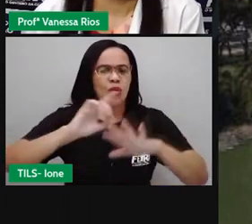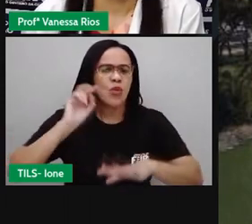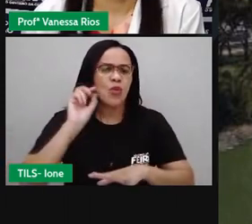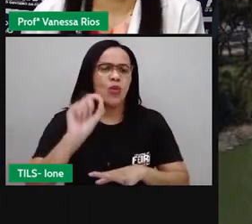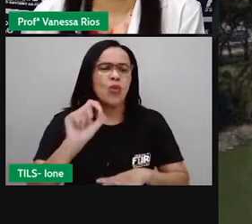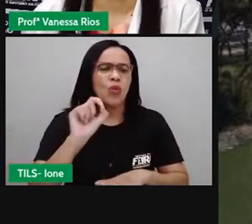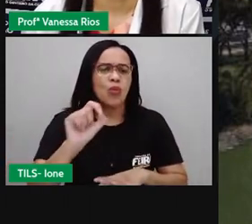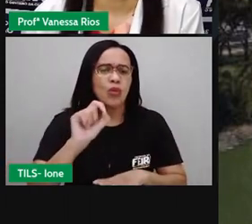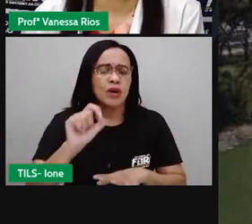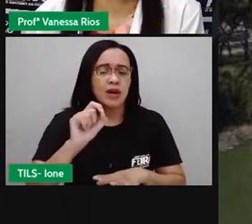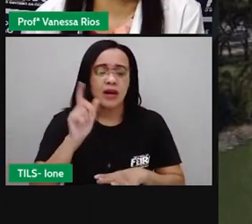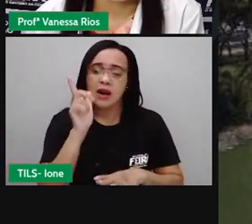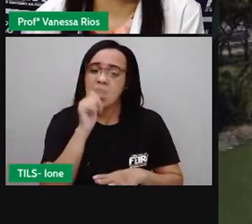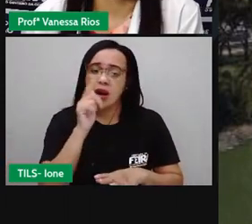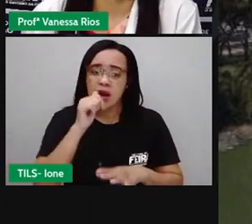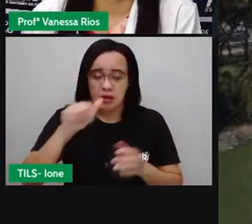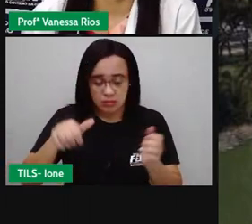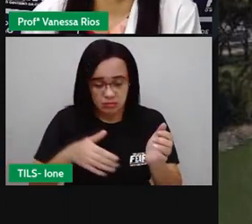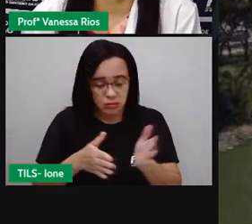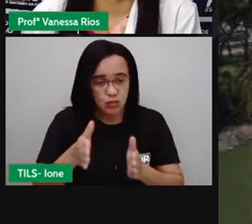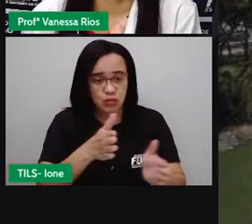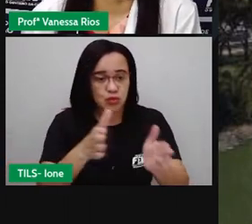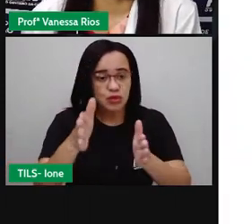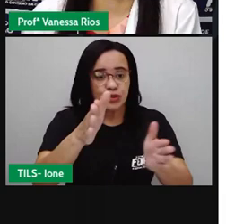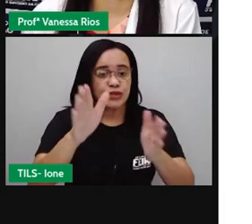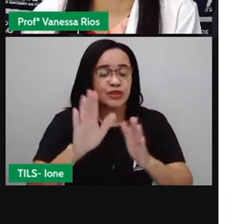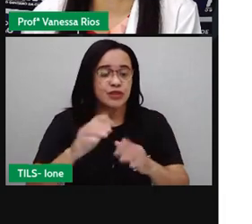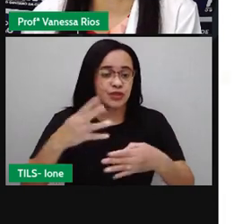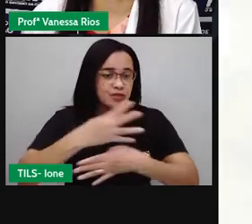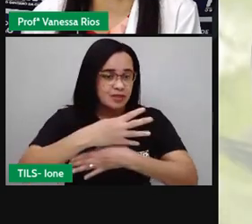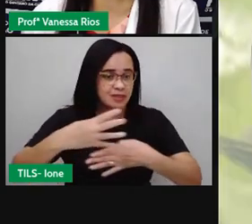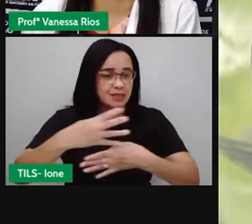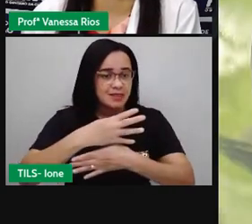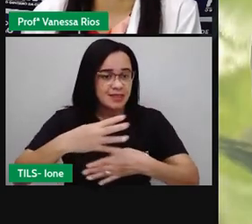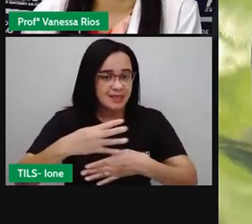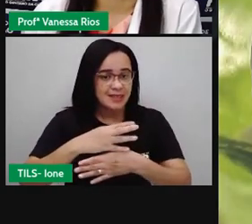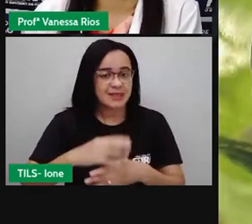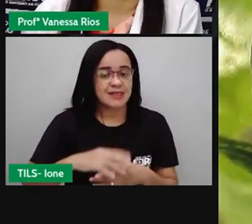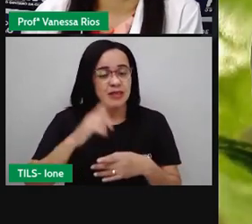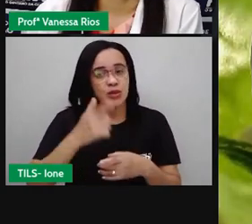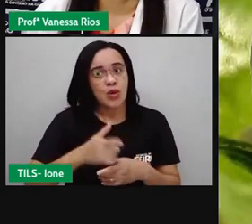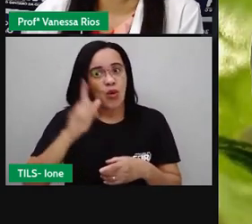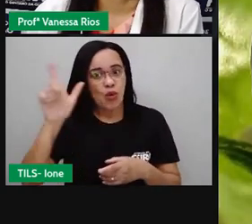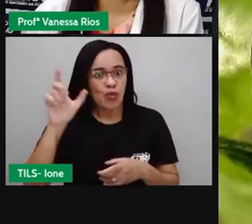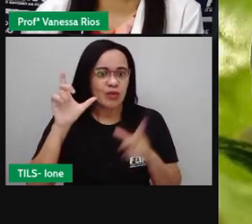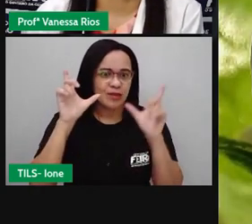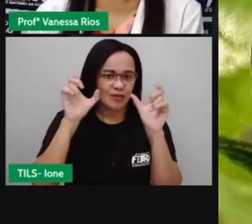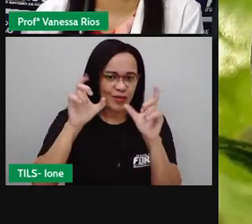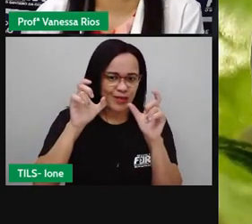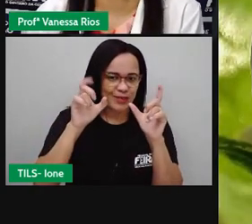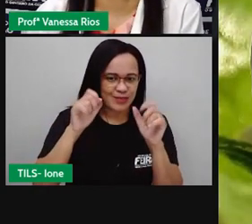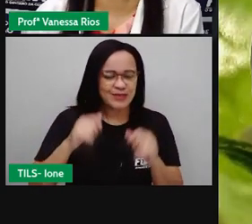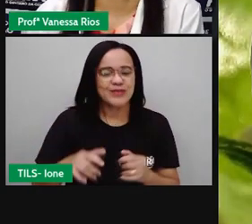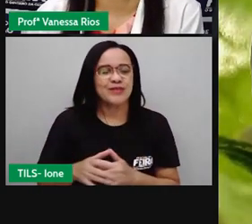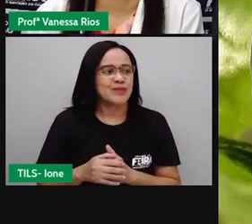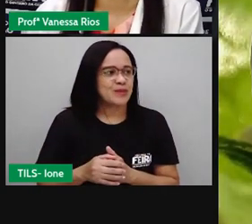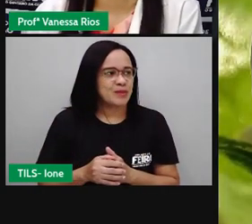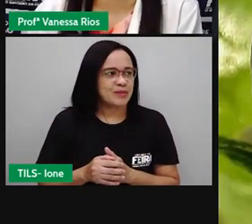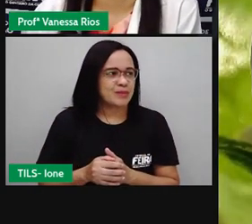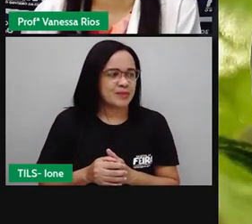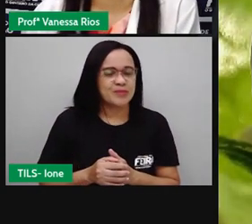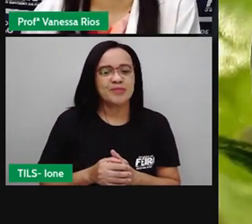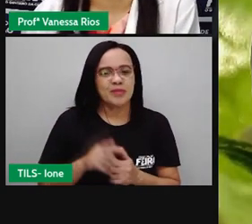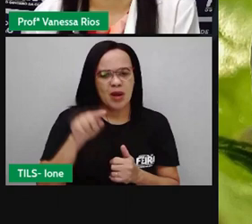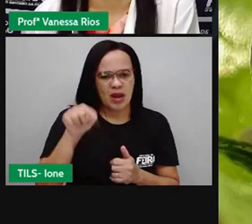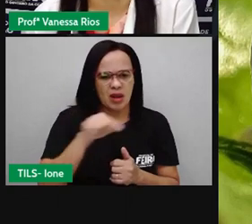um rio em uma cidade. Aí nós temos outra imagem. Essa imagem agora aí é de um